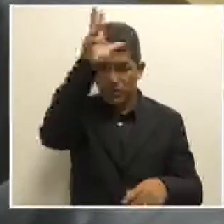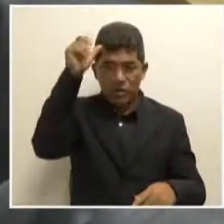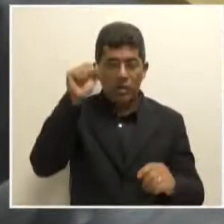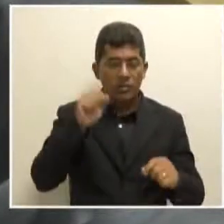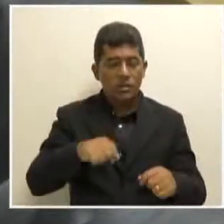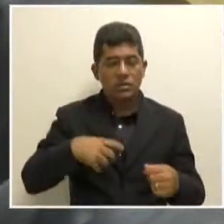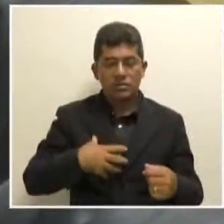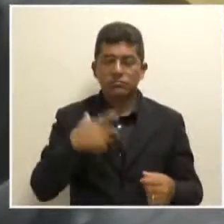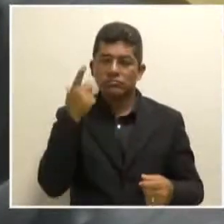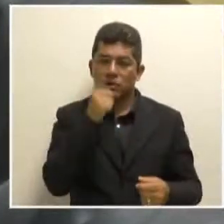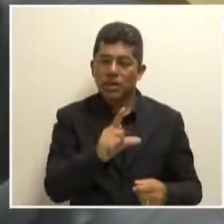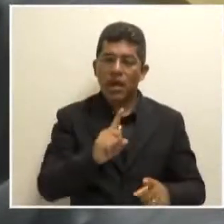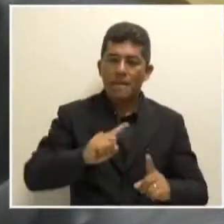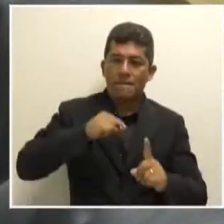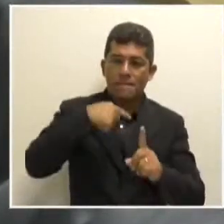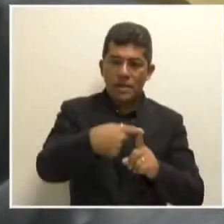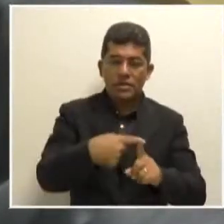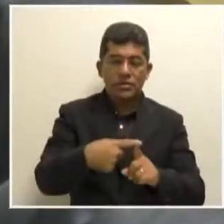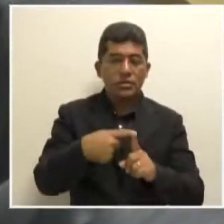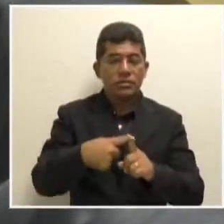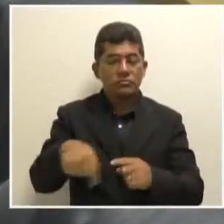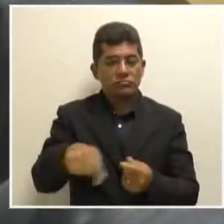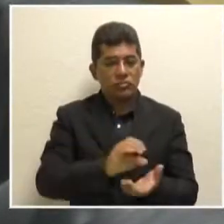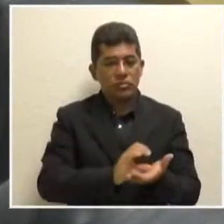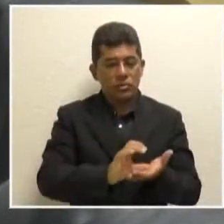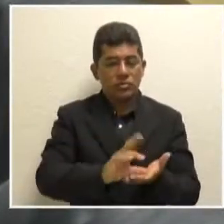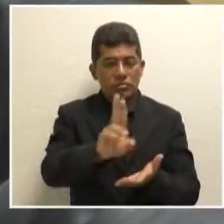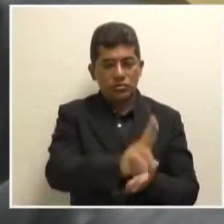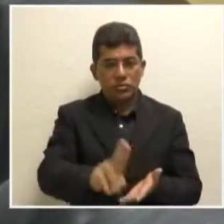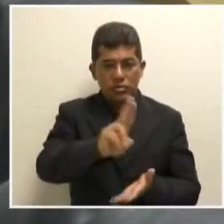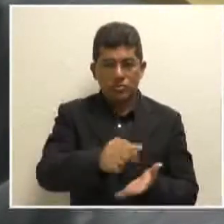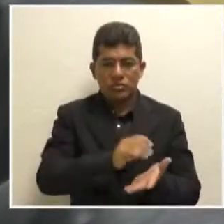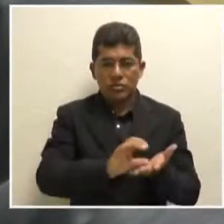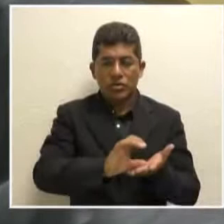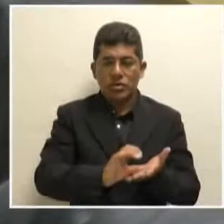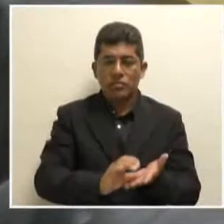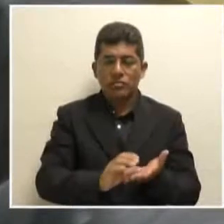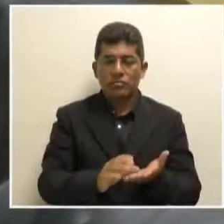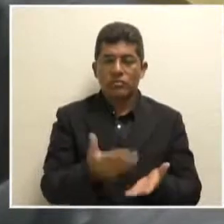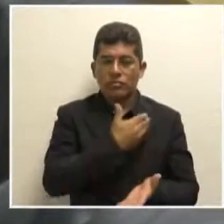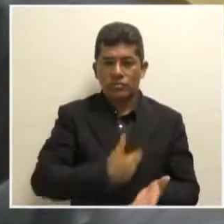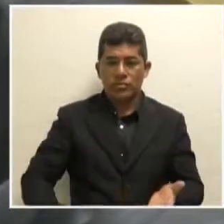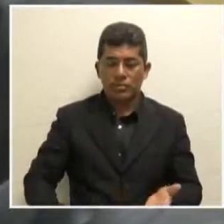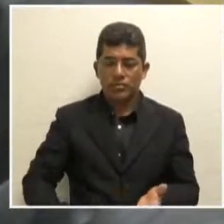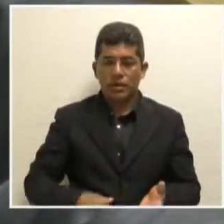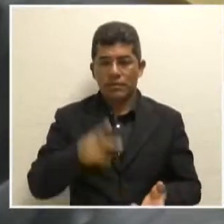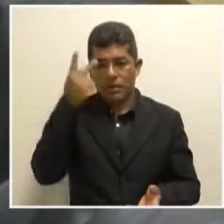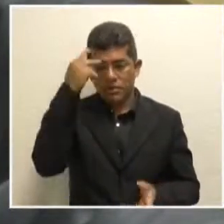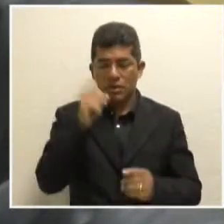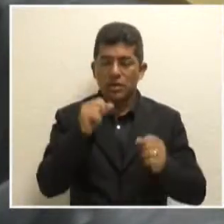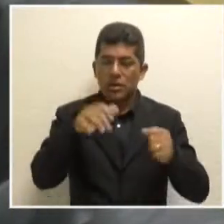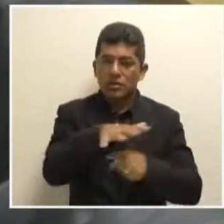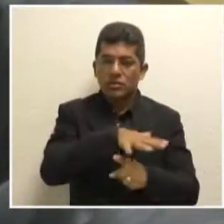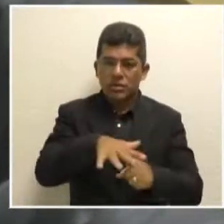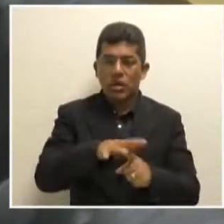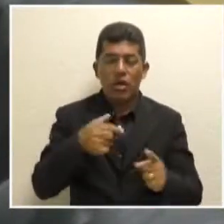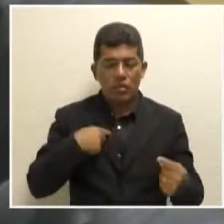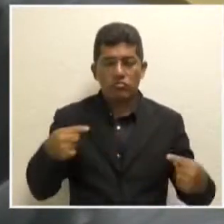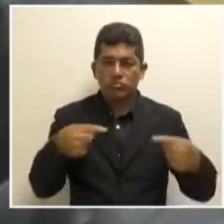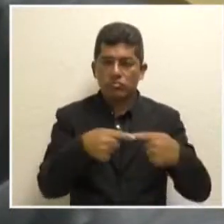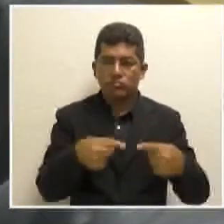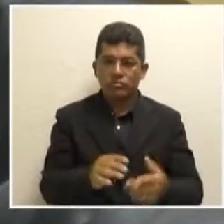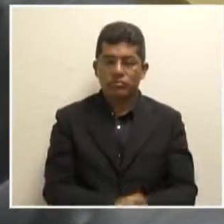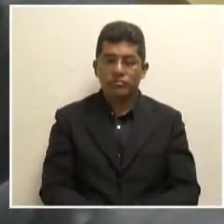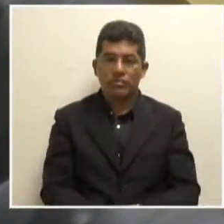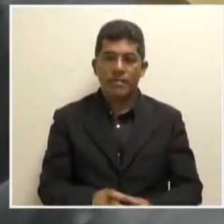possa cada vez se beneficiar mais dos recursos públicos favorável antecipação na utilização eu sou favorável